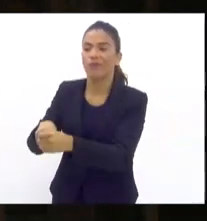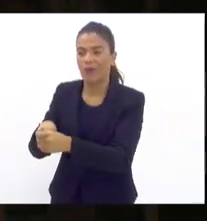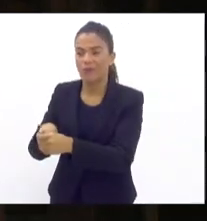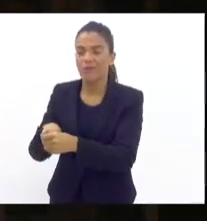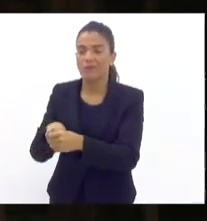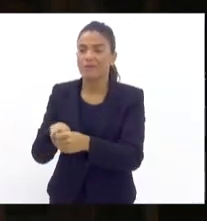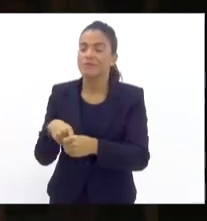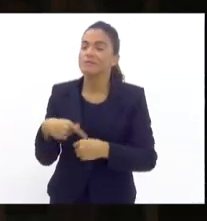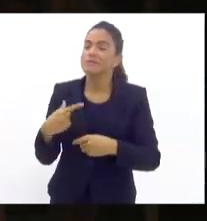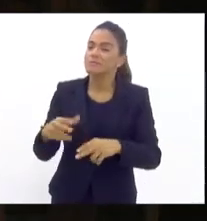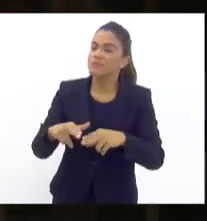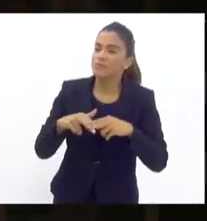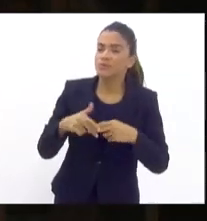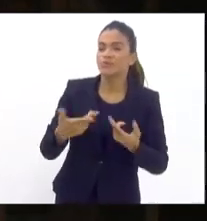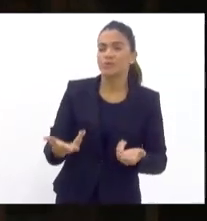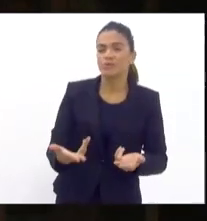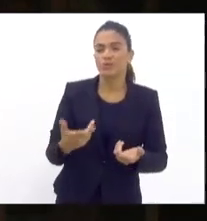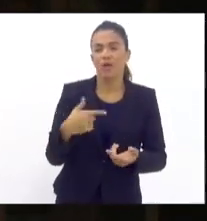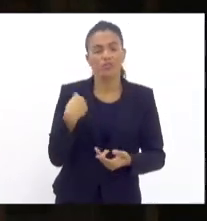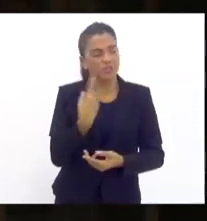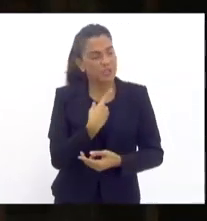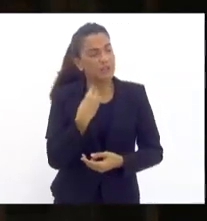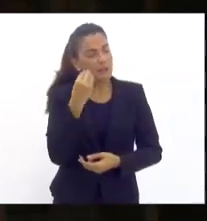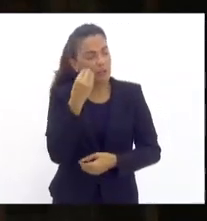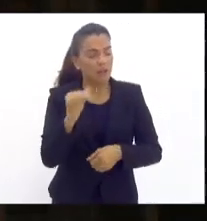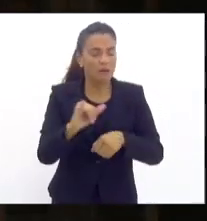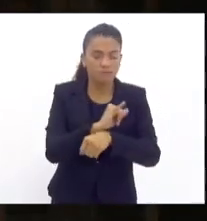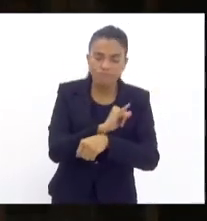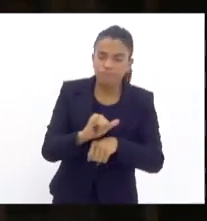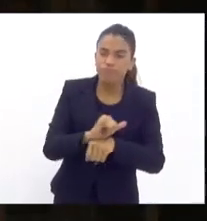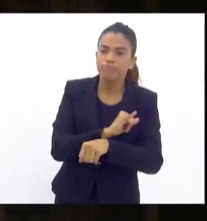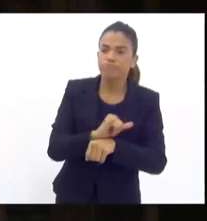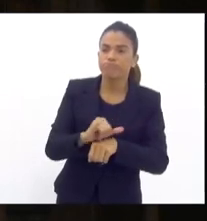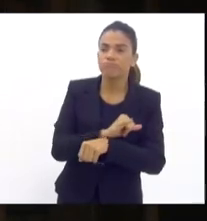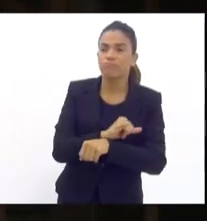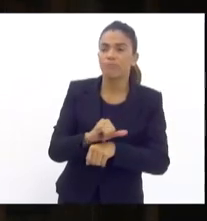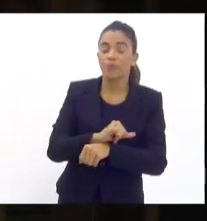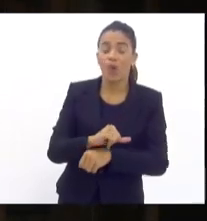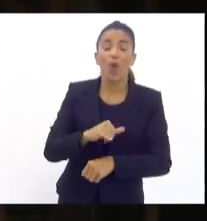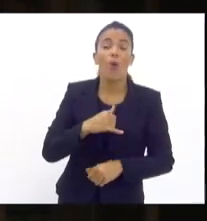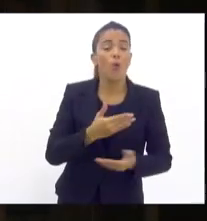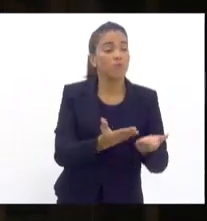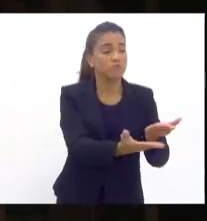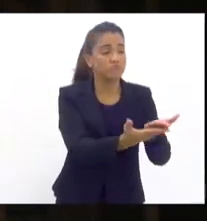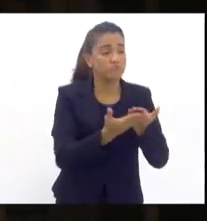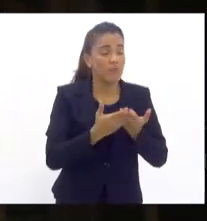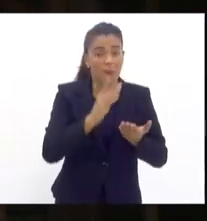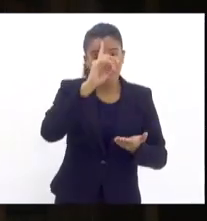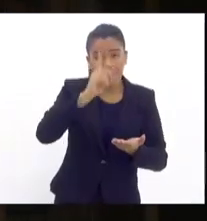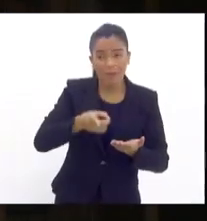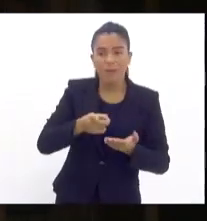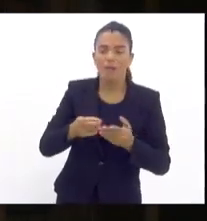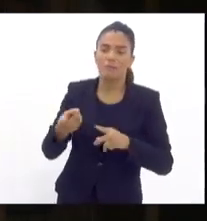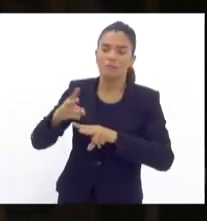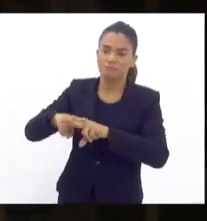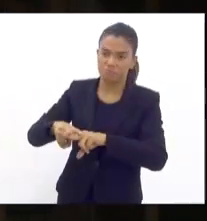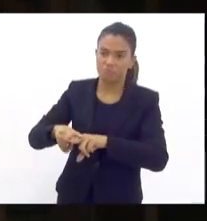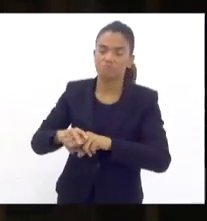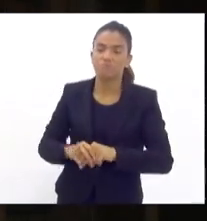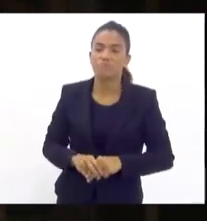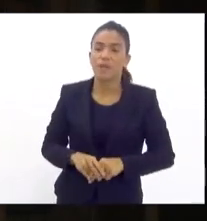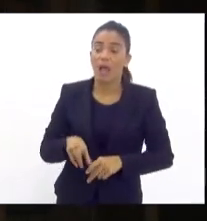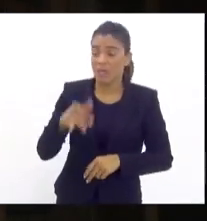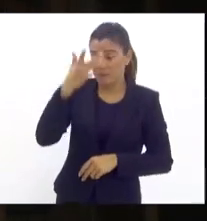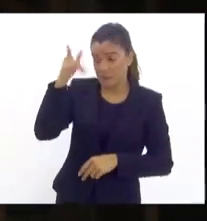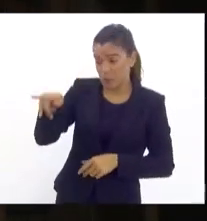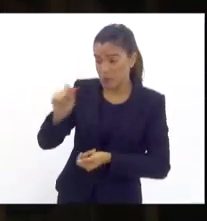que a gente busca que seja bem efetivo, que é uma expedição de mandado de prisão para que esse cidadão que não se adequa